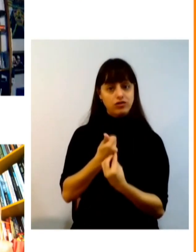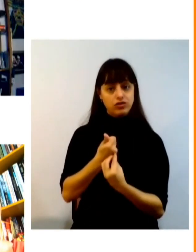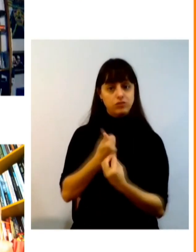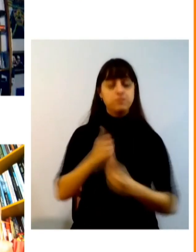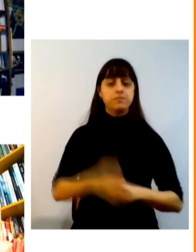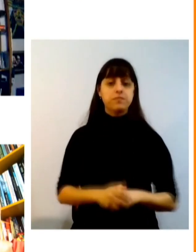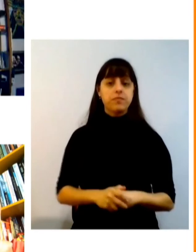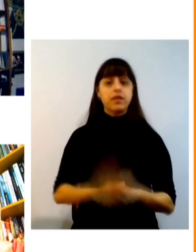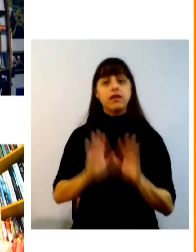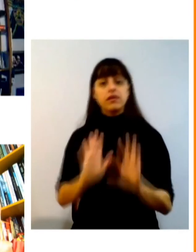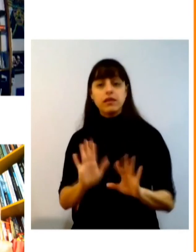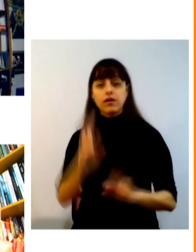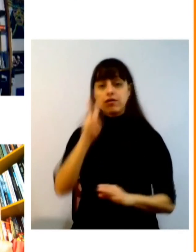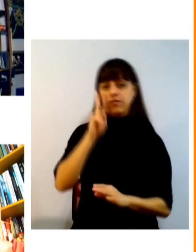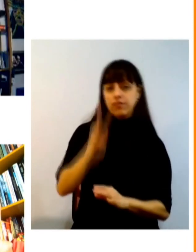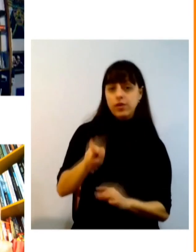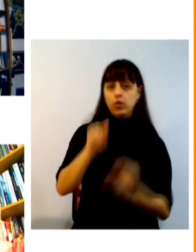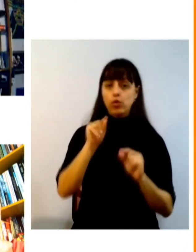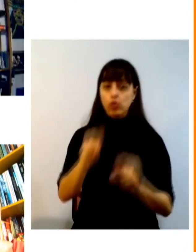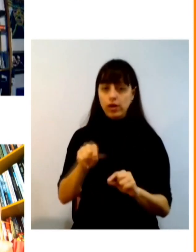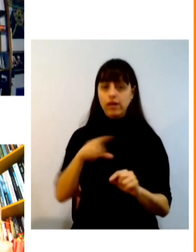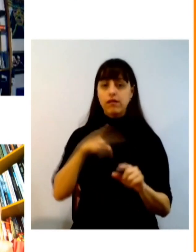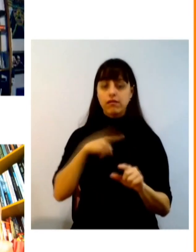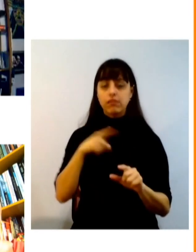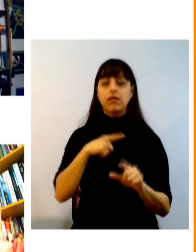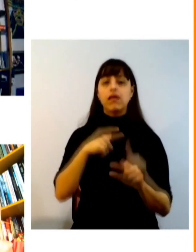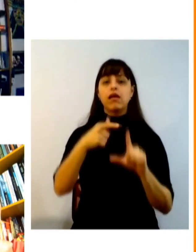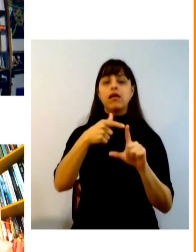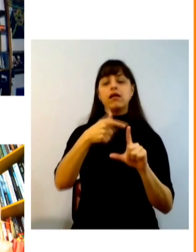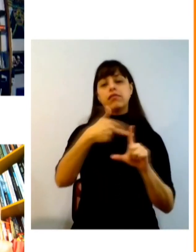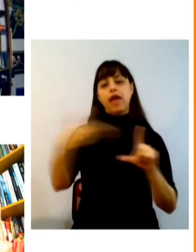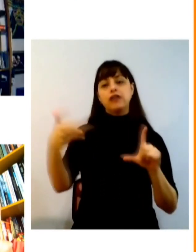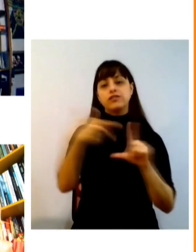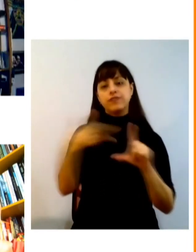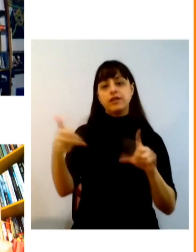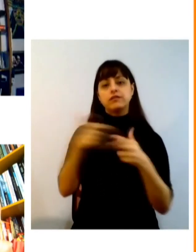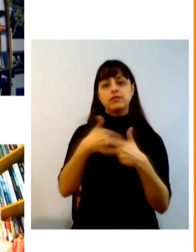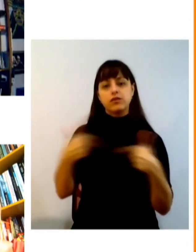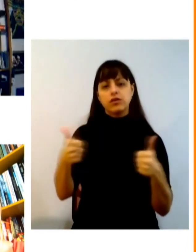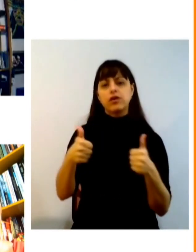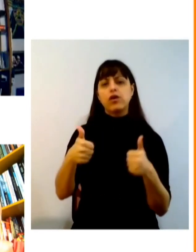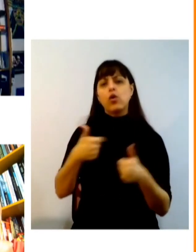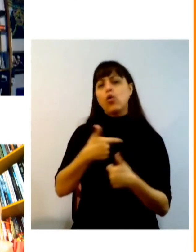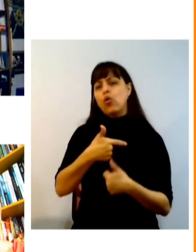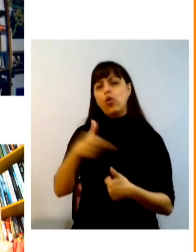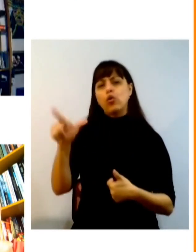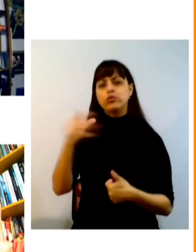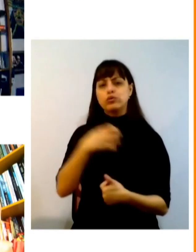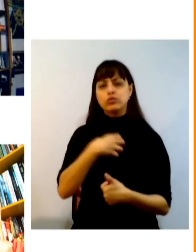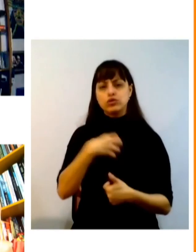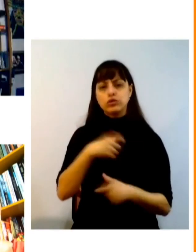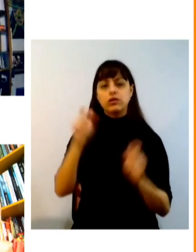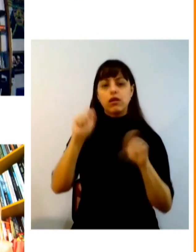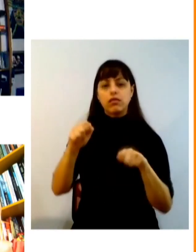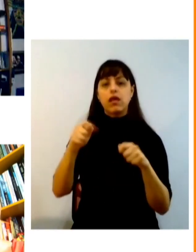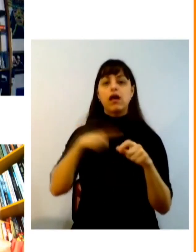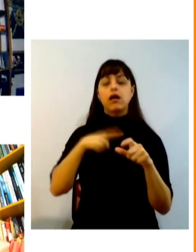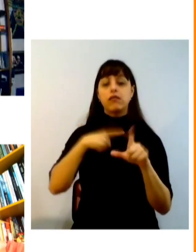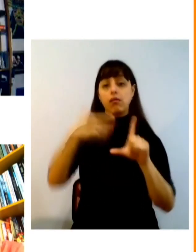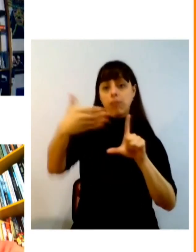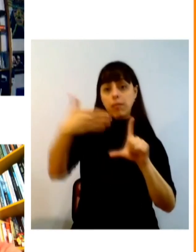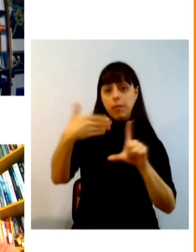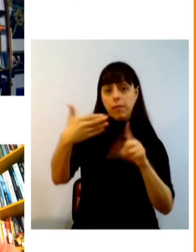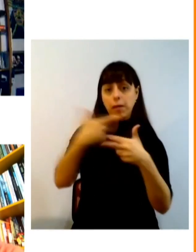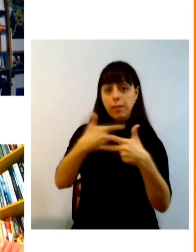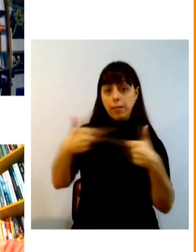a Amazon Netflix e tantas outras plataformas de streaming o que que a partir disso tem gerado para